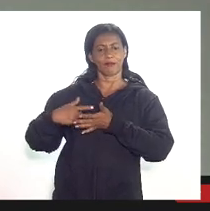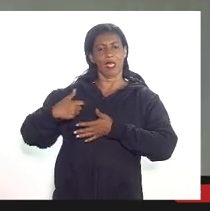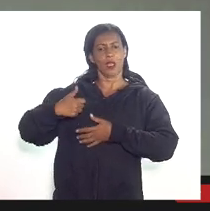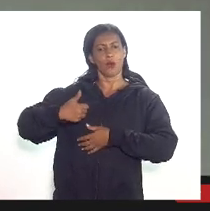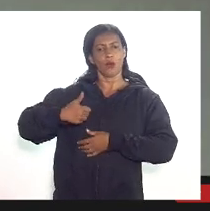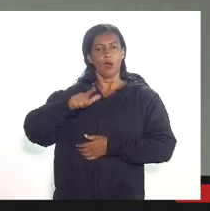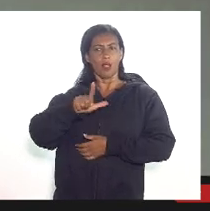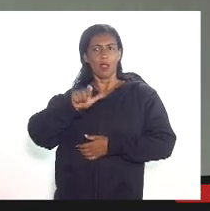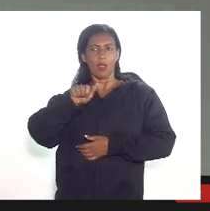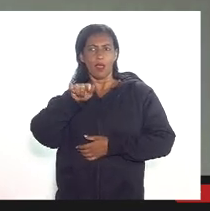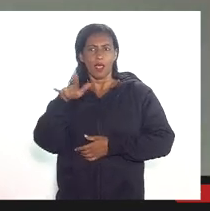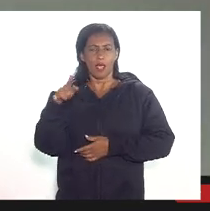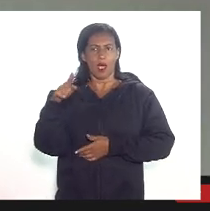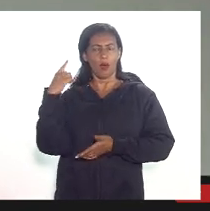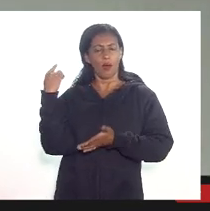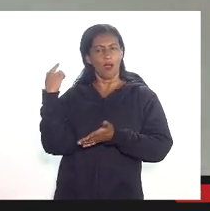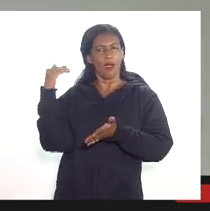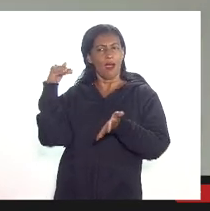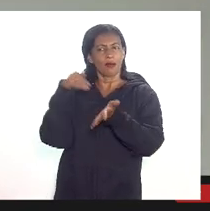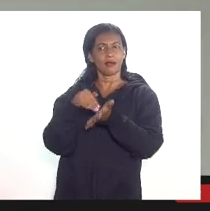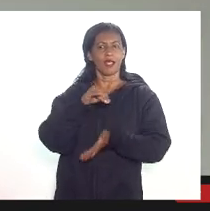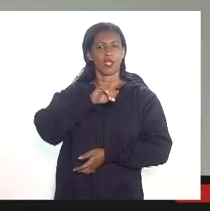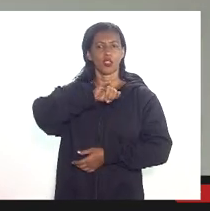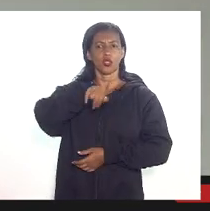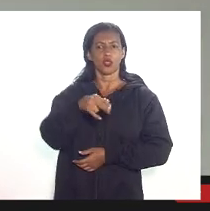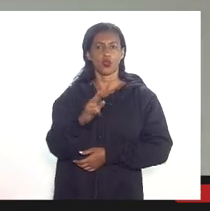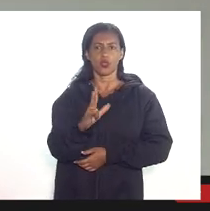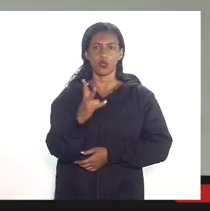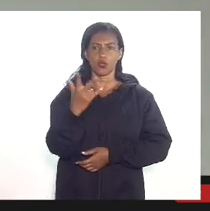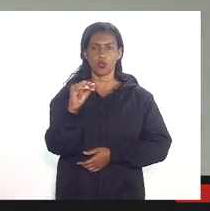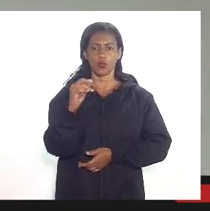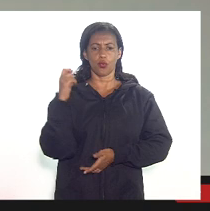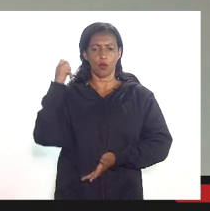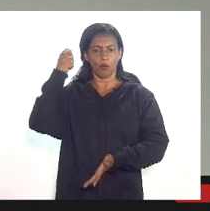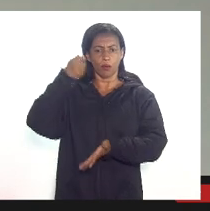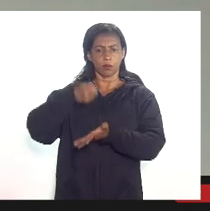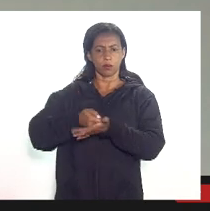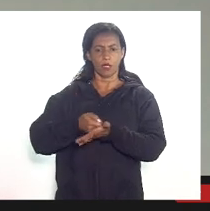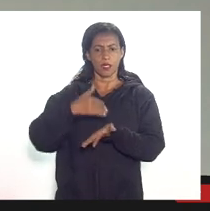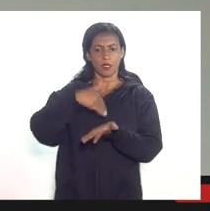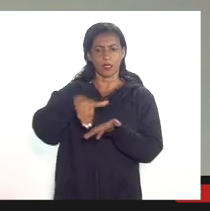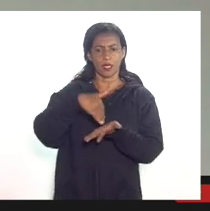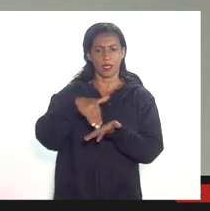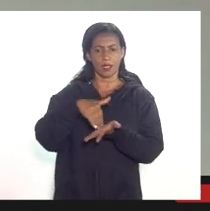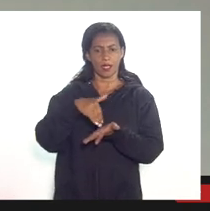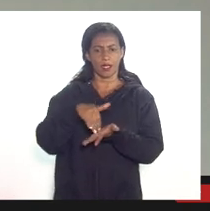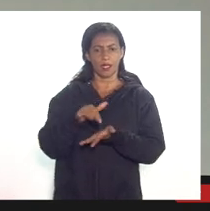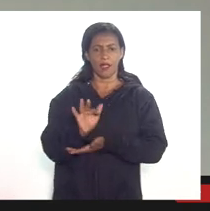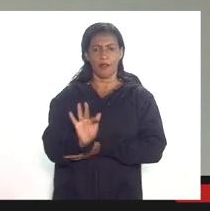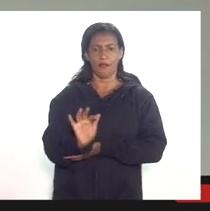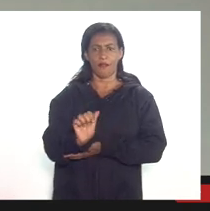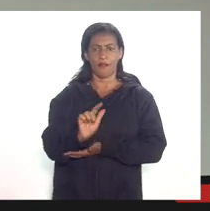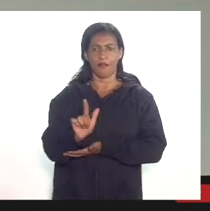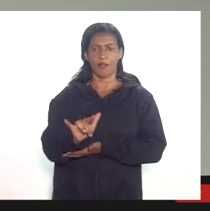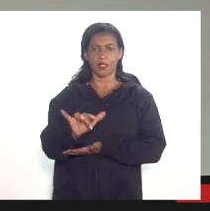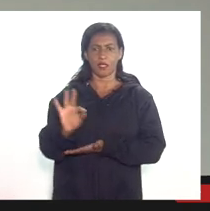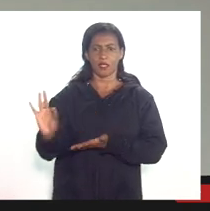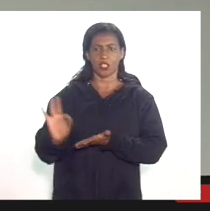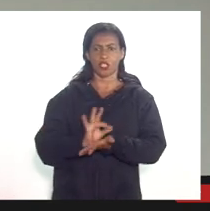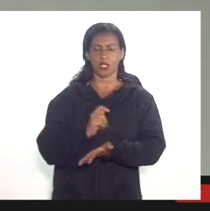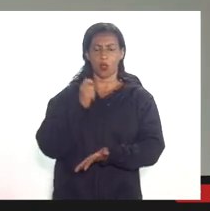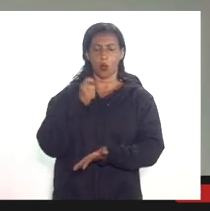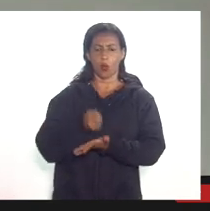máximo até o mês de junho, nós vamos exigir, nós, Secretaria de Fazenda, inscrições estaduais e